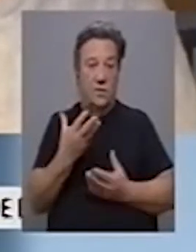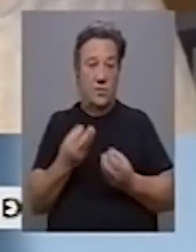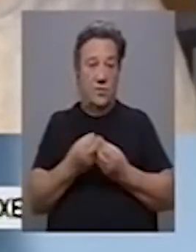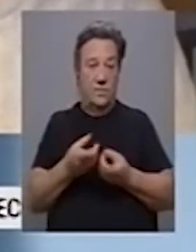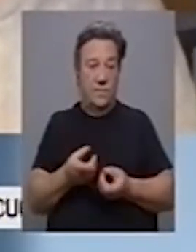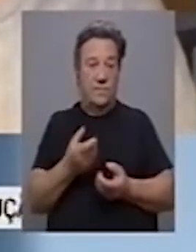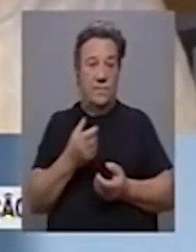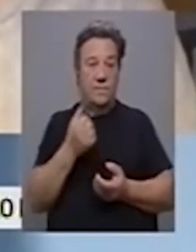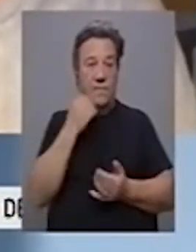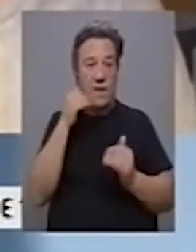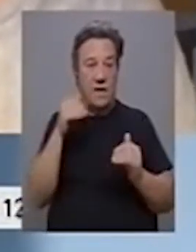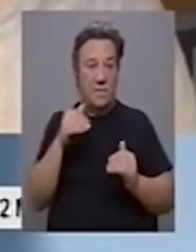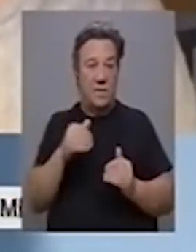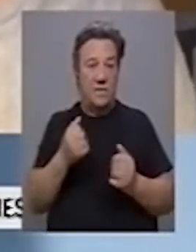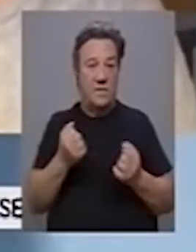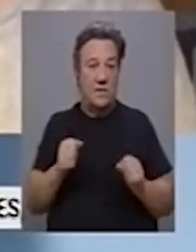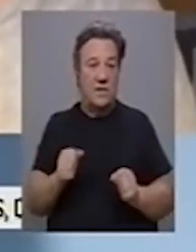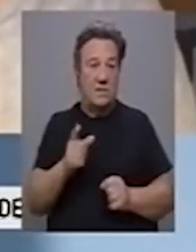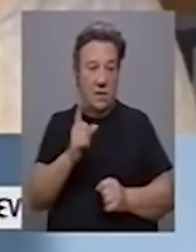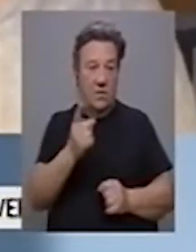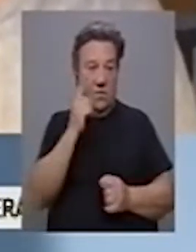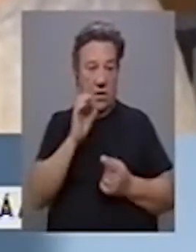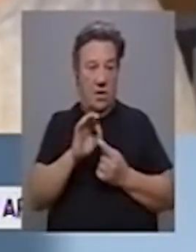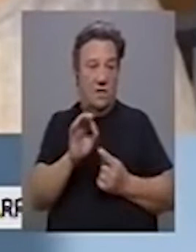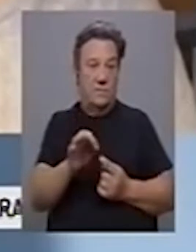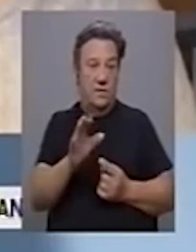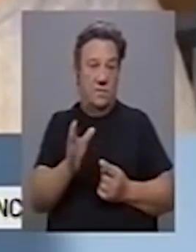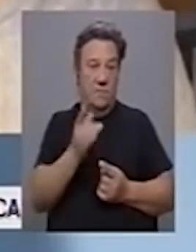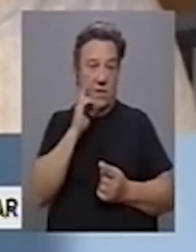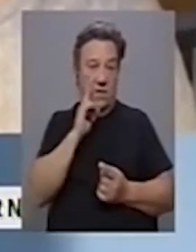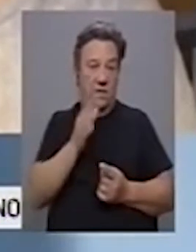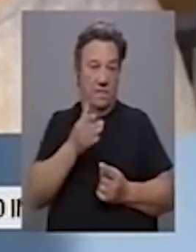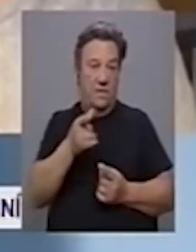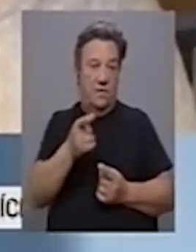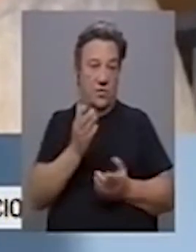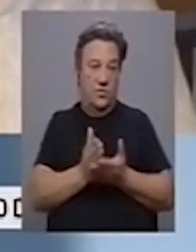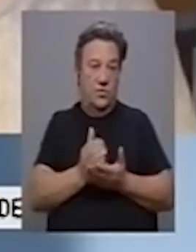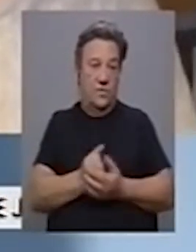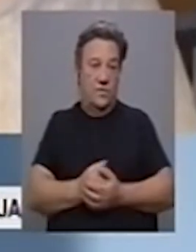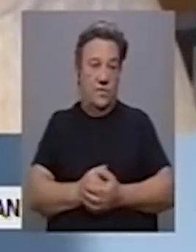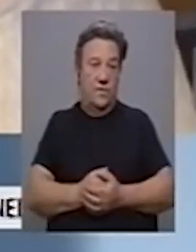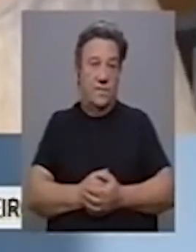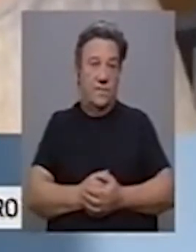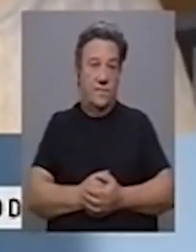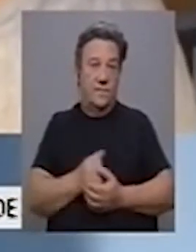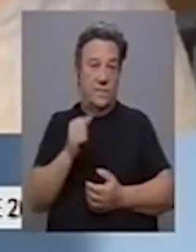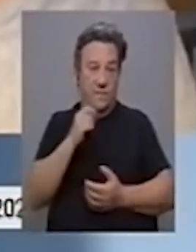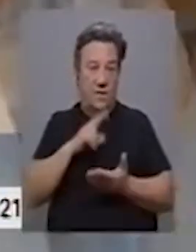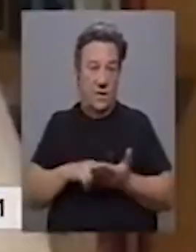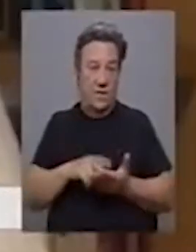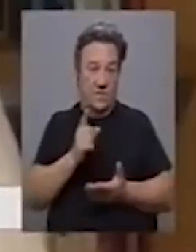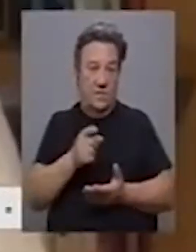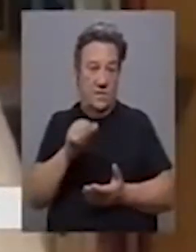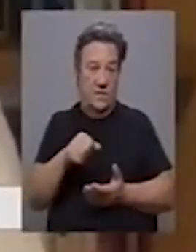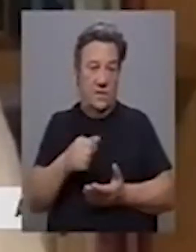connosco. O agravamento do stress é um dos aspectos mais relevantes deste estudo? Sem dúvida que sim.